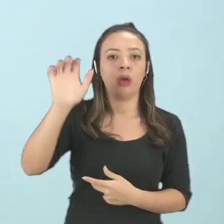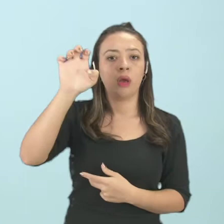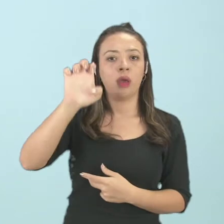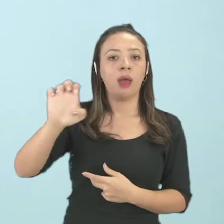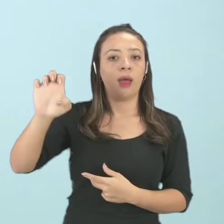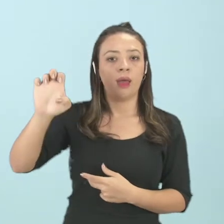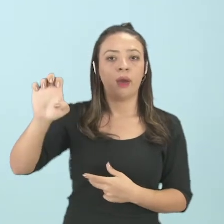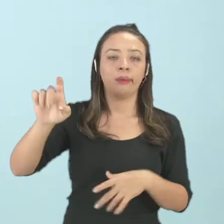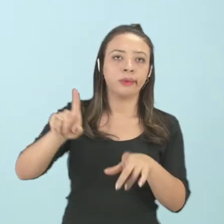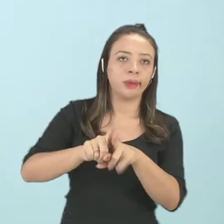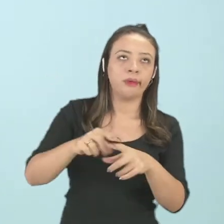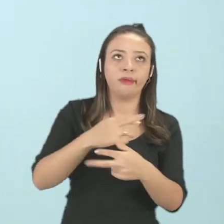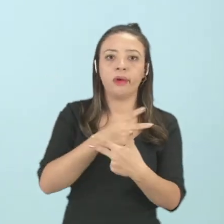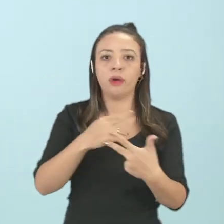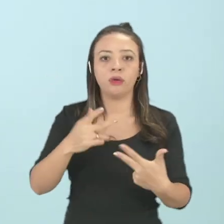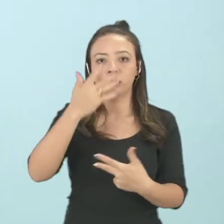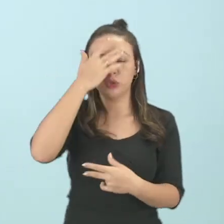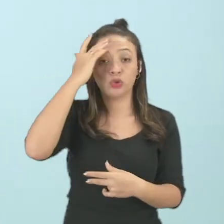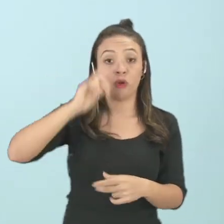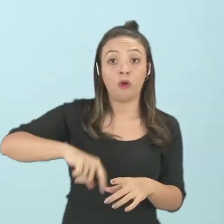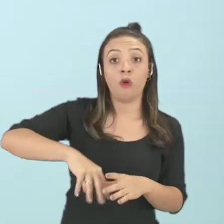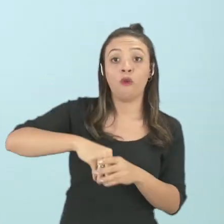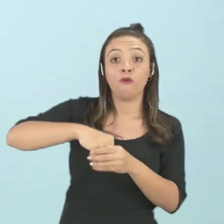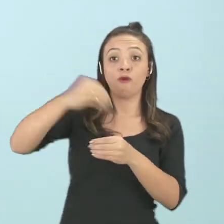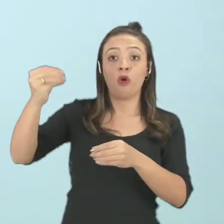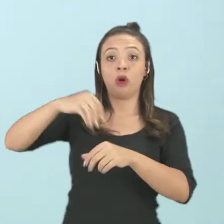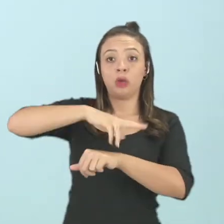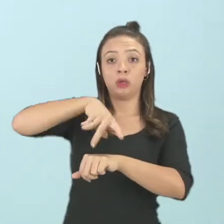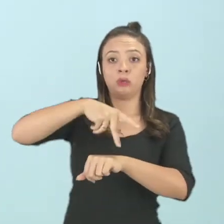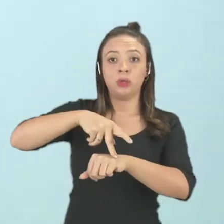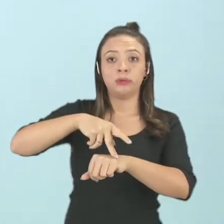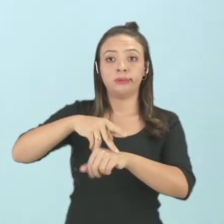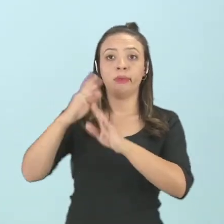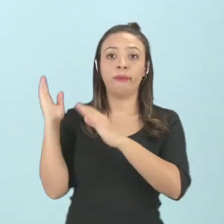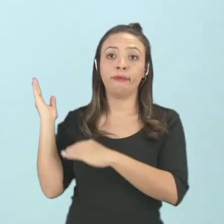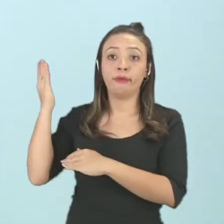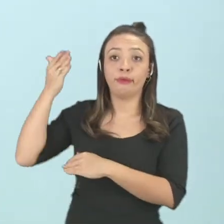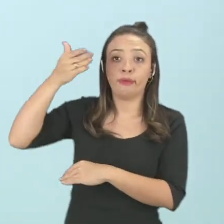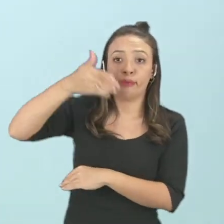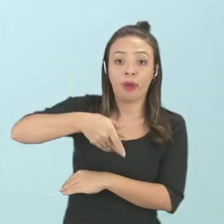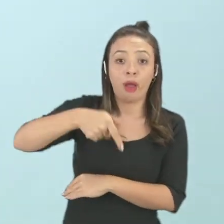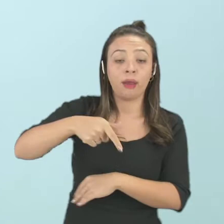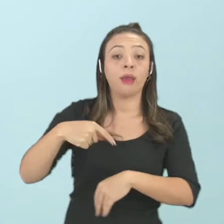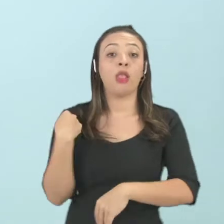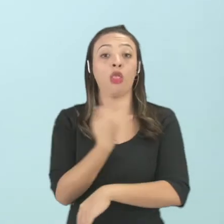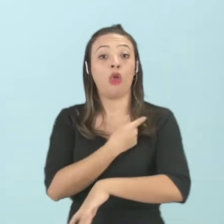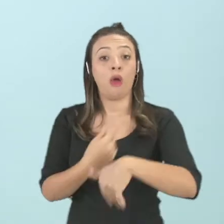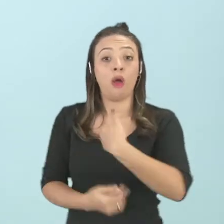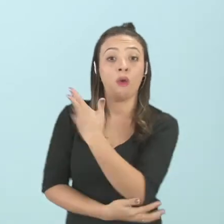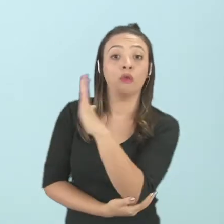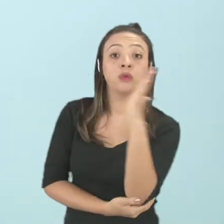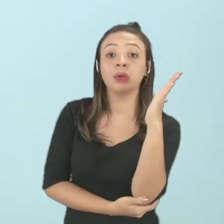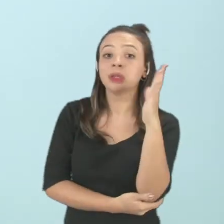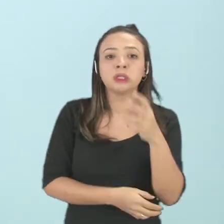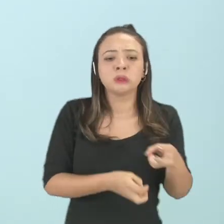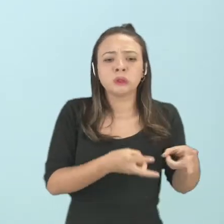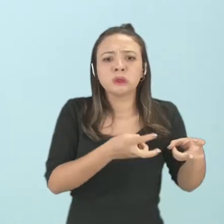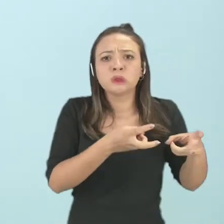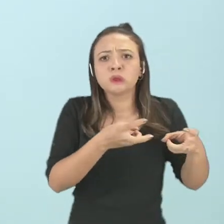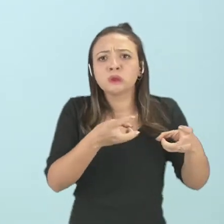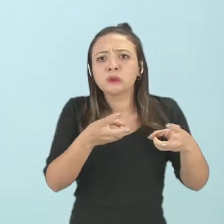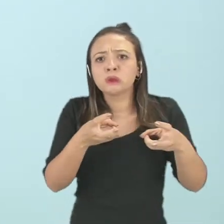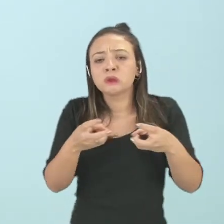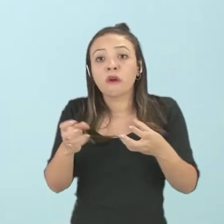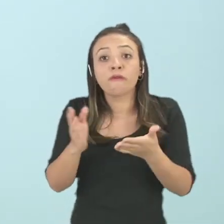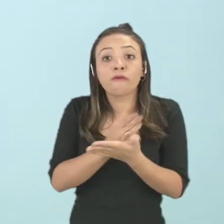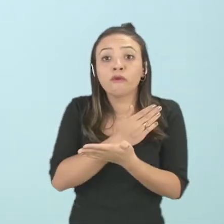dentre outros cidadãos que vêm de fora do país, vêm aqui, principalmente na nossa floresta, né? Amazônia, explorar alguns dos